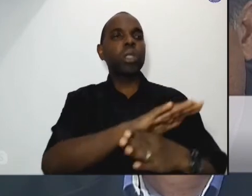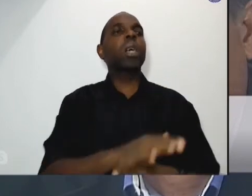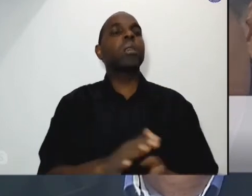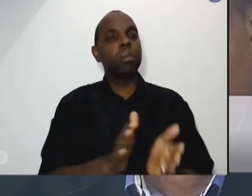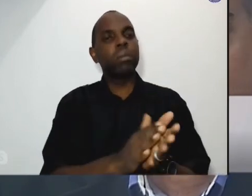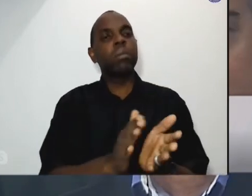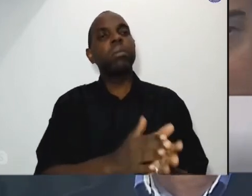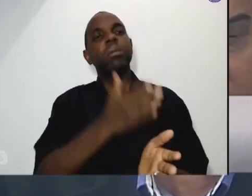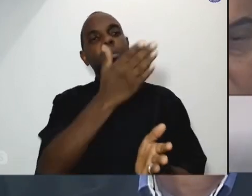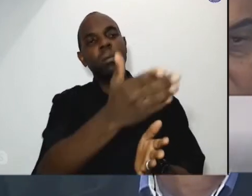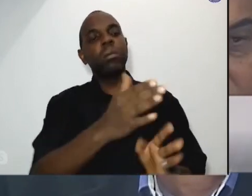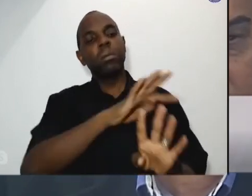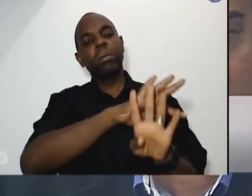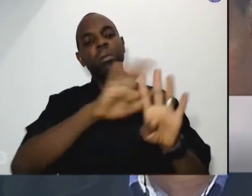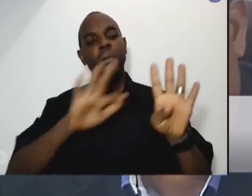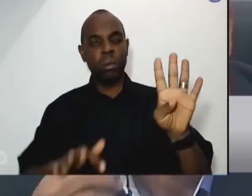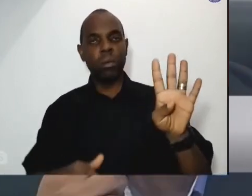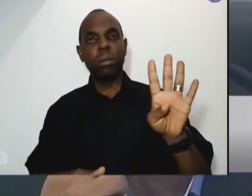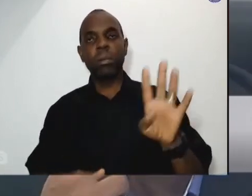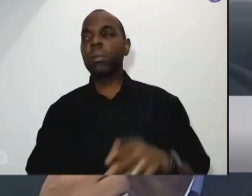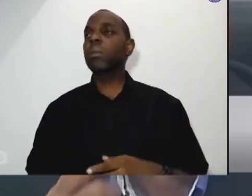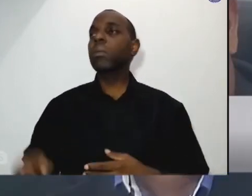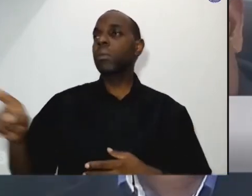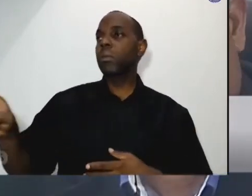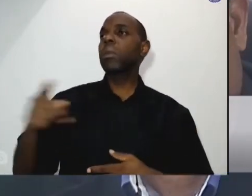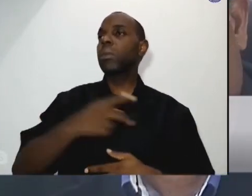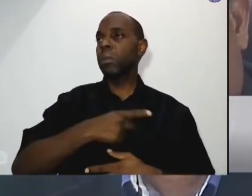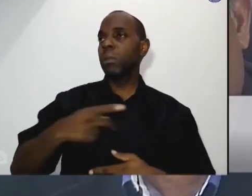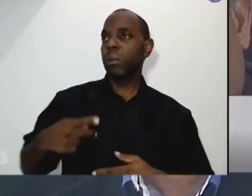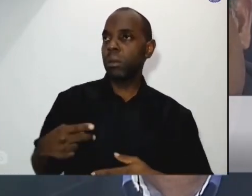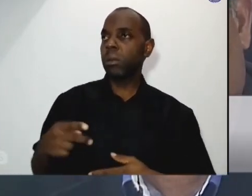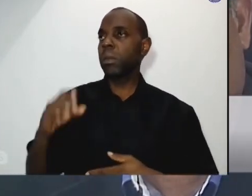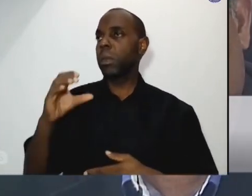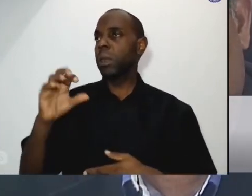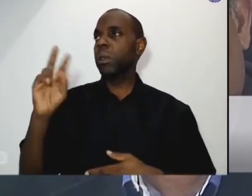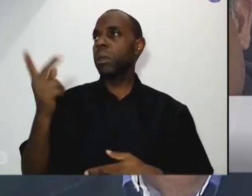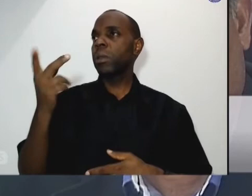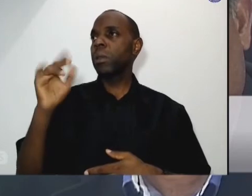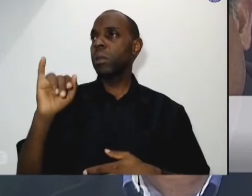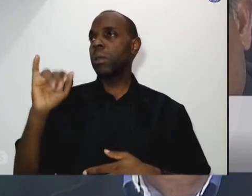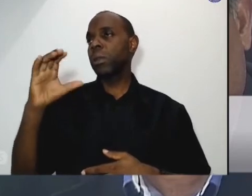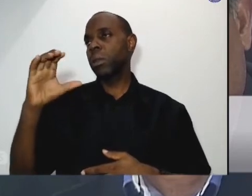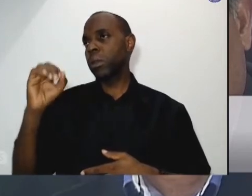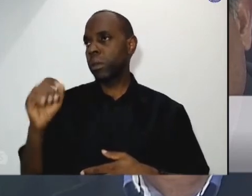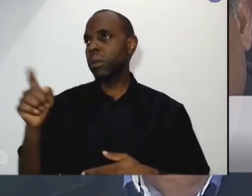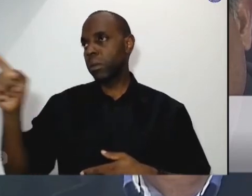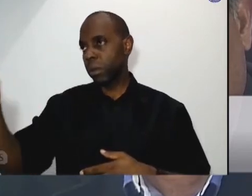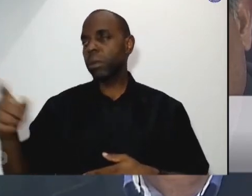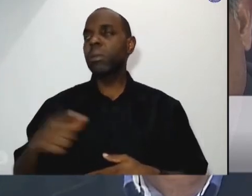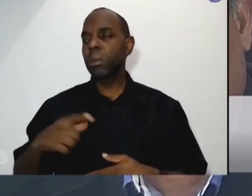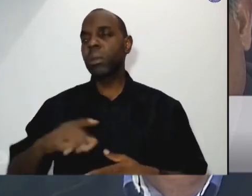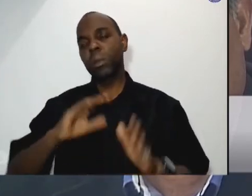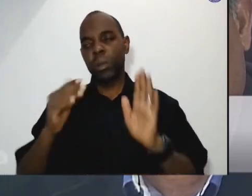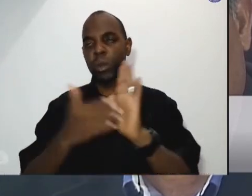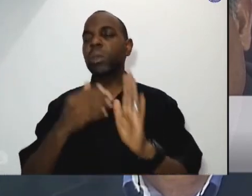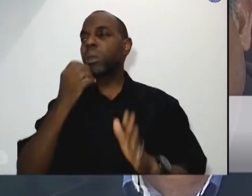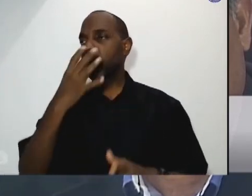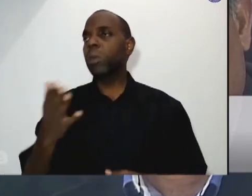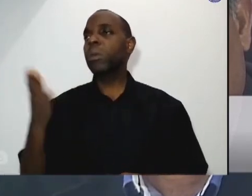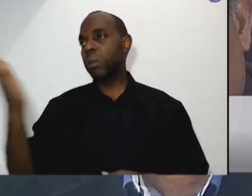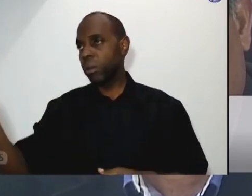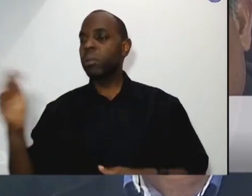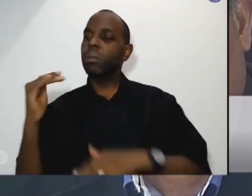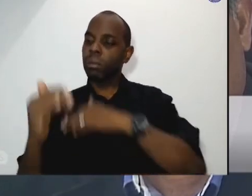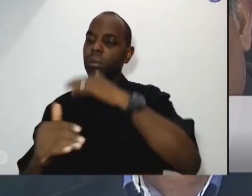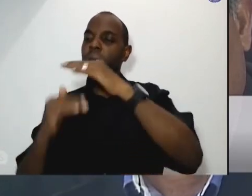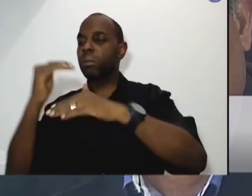tem acompanhado o trabalho do senhor não estou desmerecendo ninguém todos são bons mas o senhor tem avançado muito na